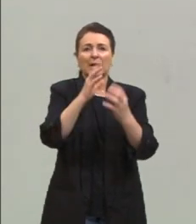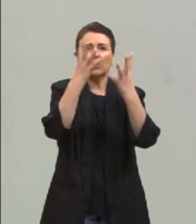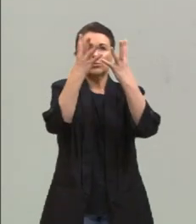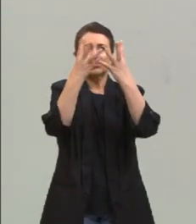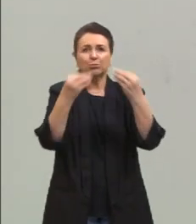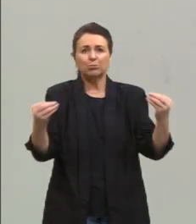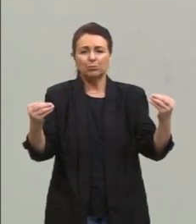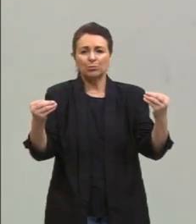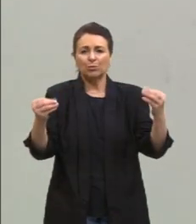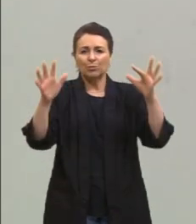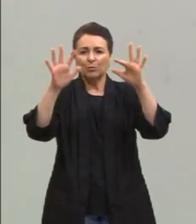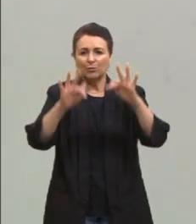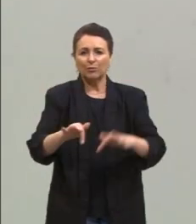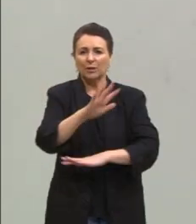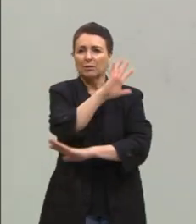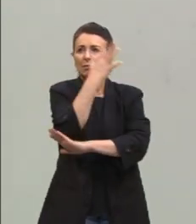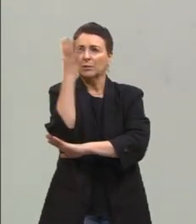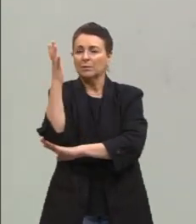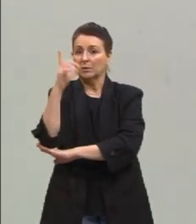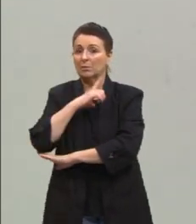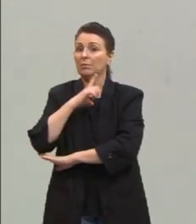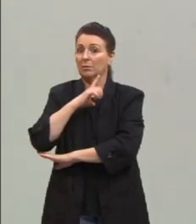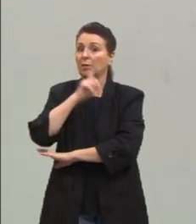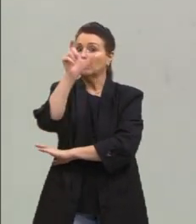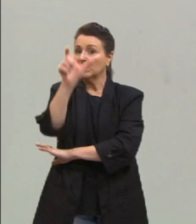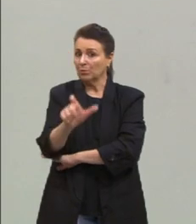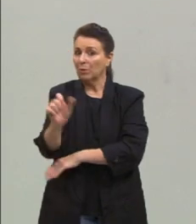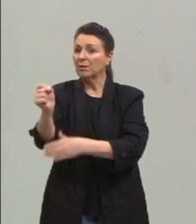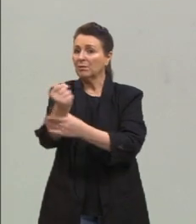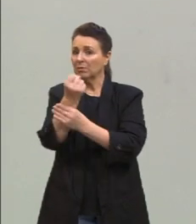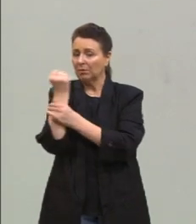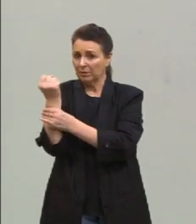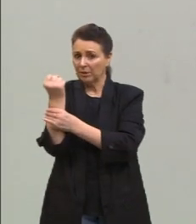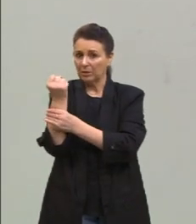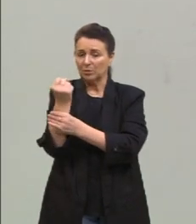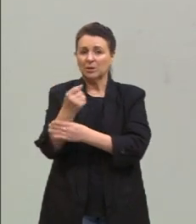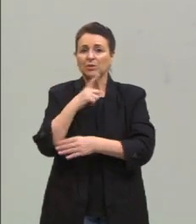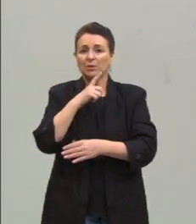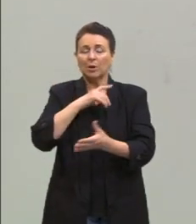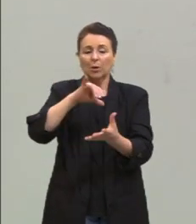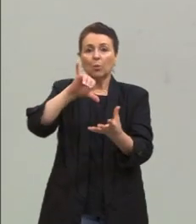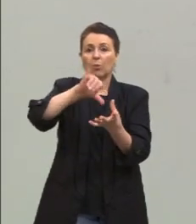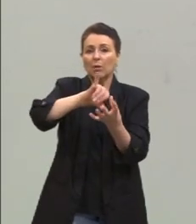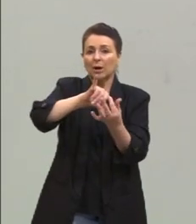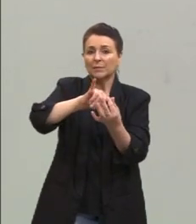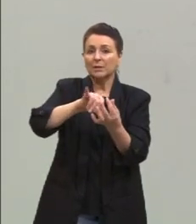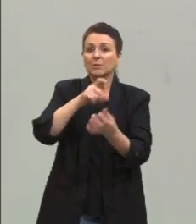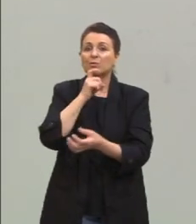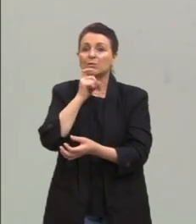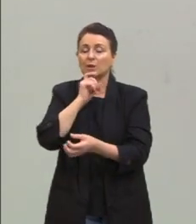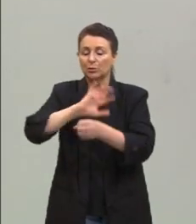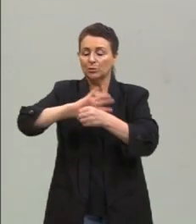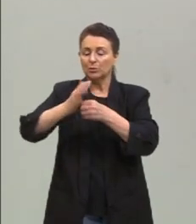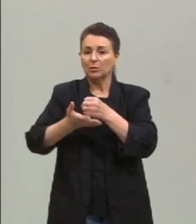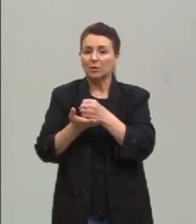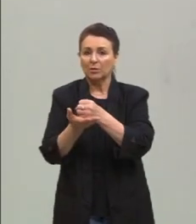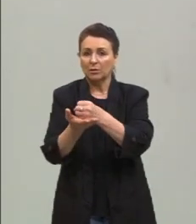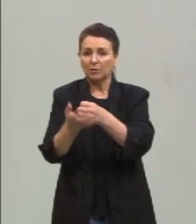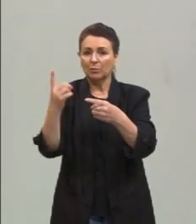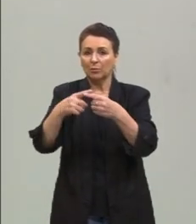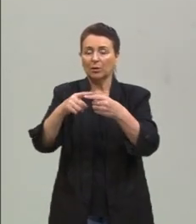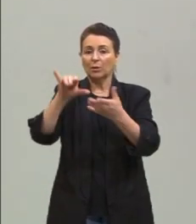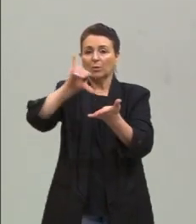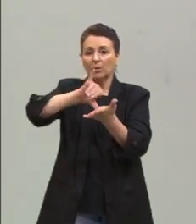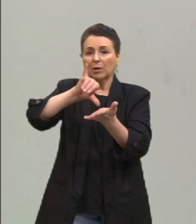que defendem que não existe a possibilidade de um capitalismo verde, um capitalismo sustentável. Por quê? O capitalismo